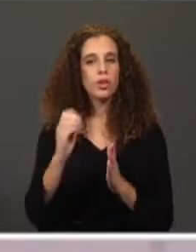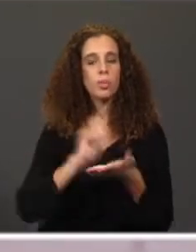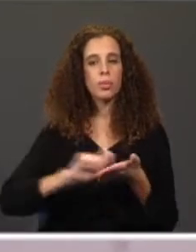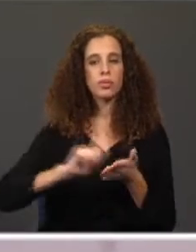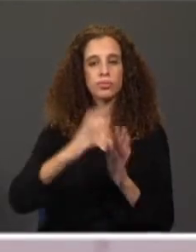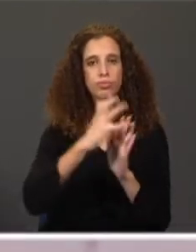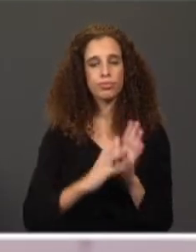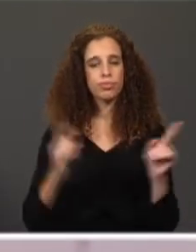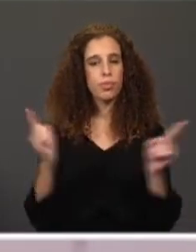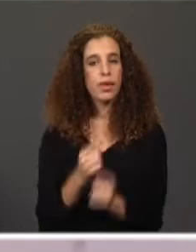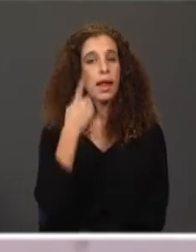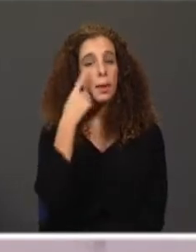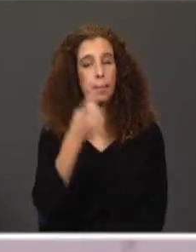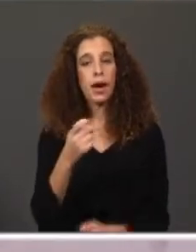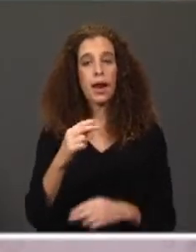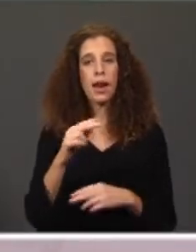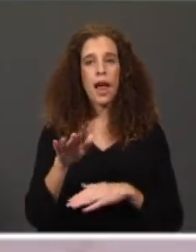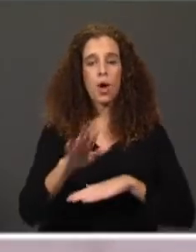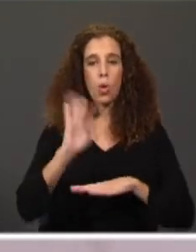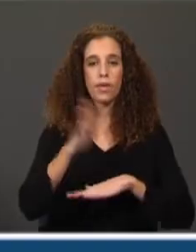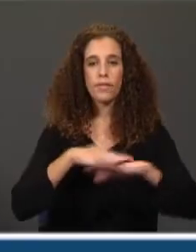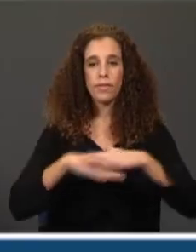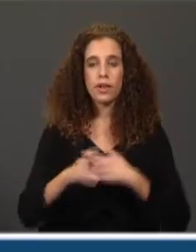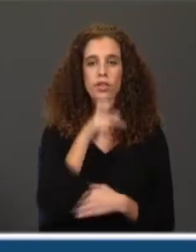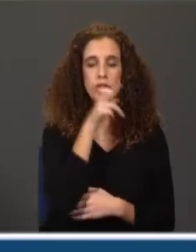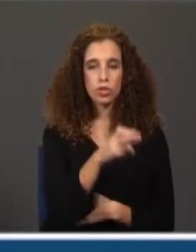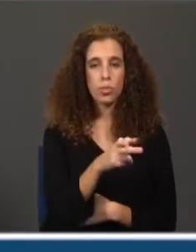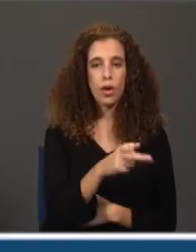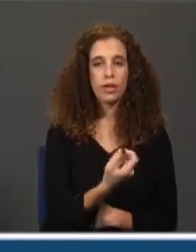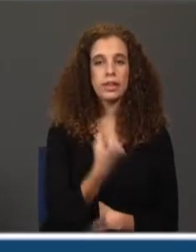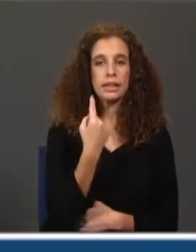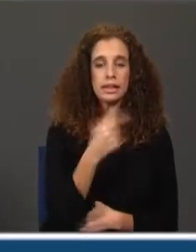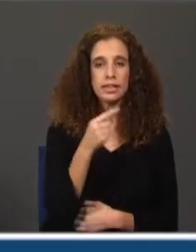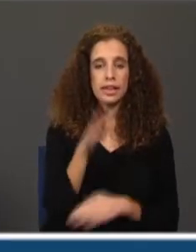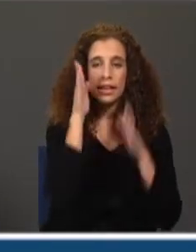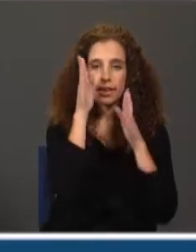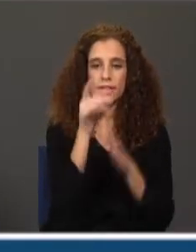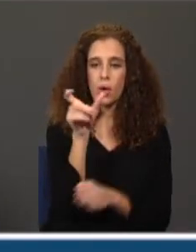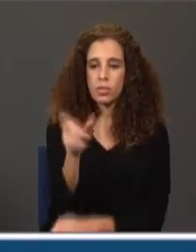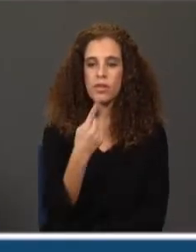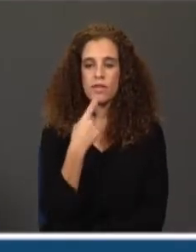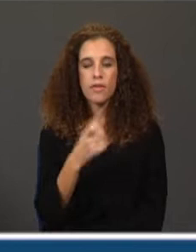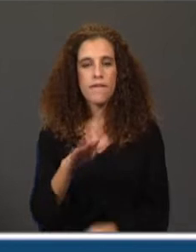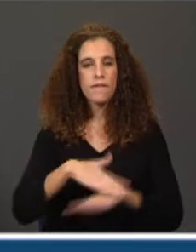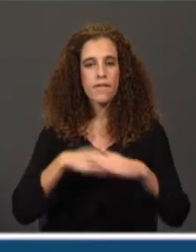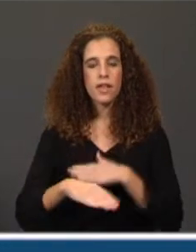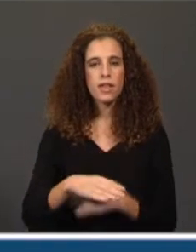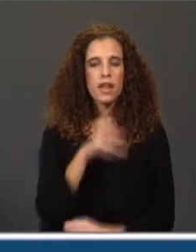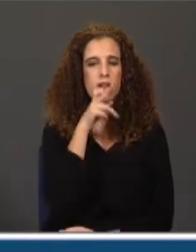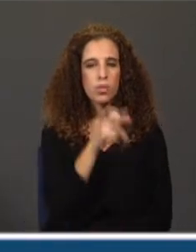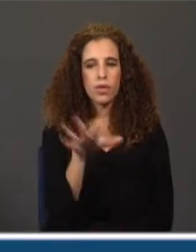construção da resposta é preciso ter muito cuidado, retomar as palavras da pergunta e construir a resposta de forma